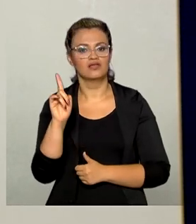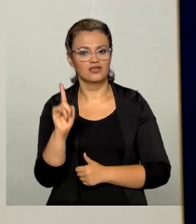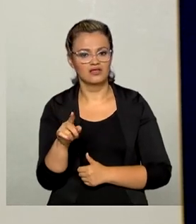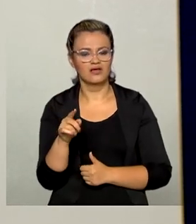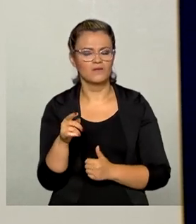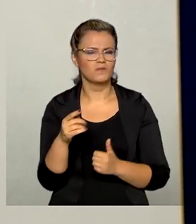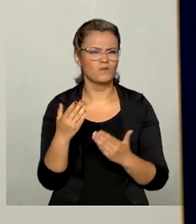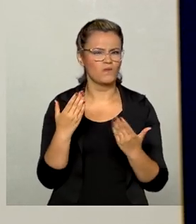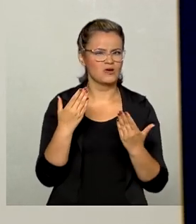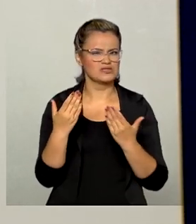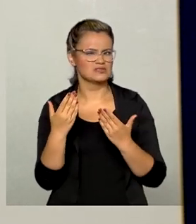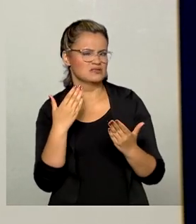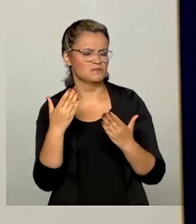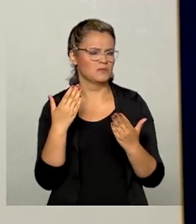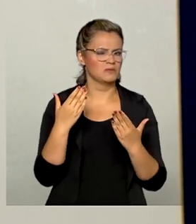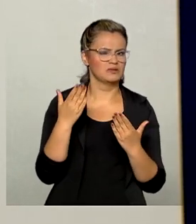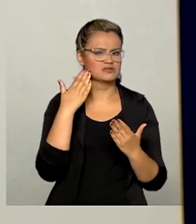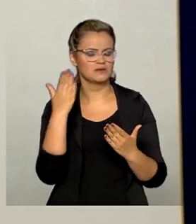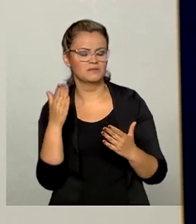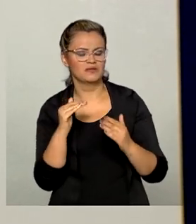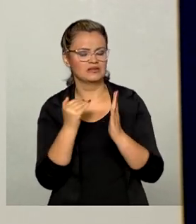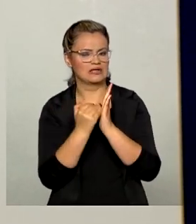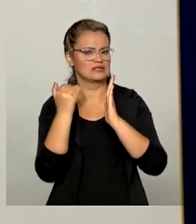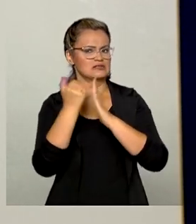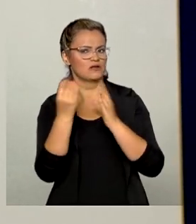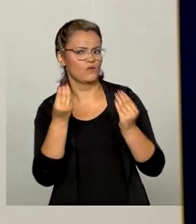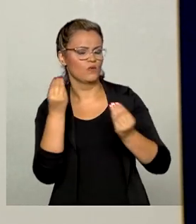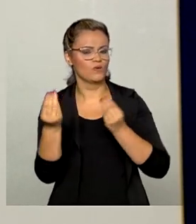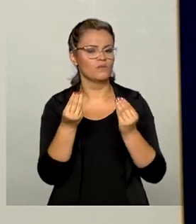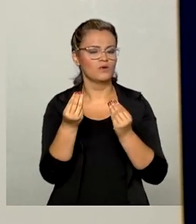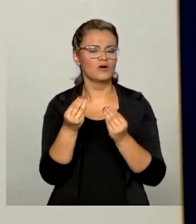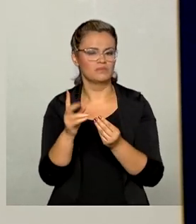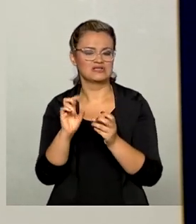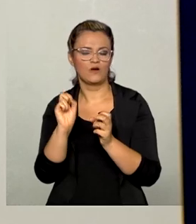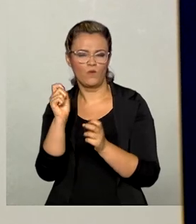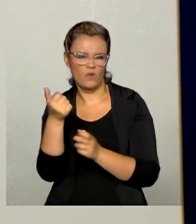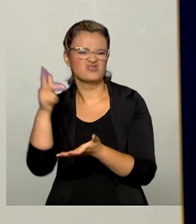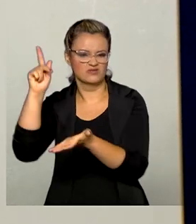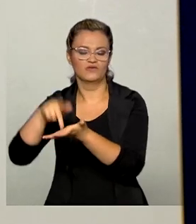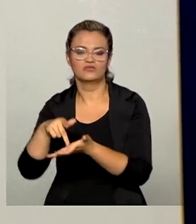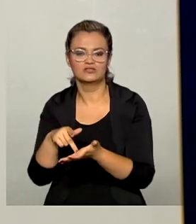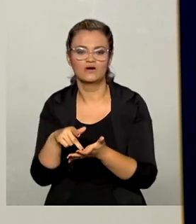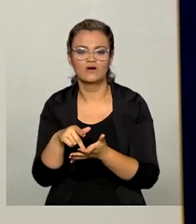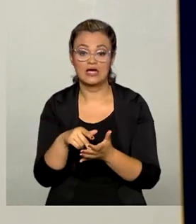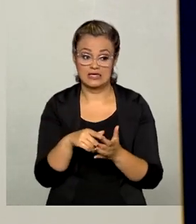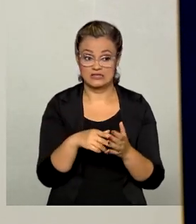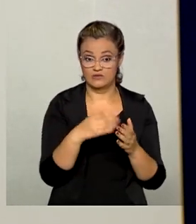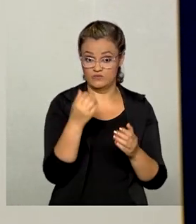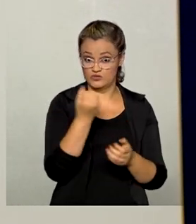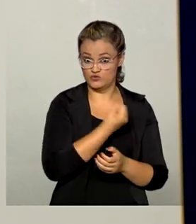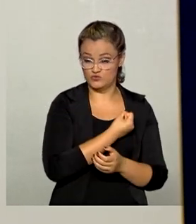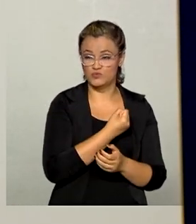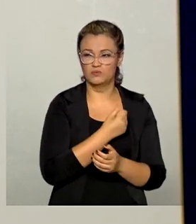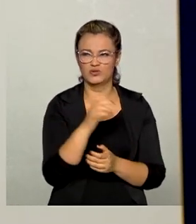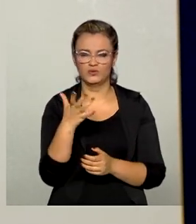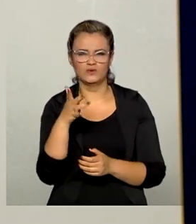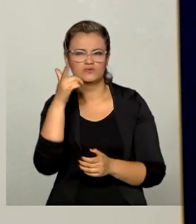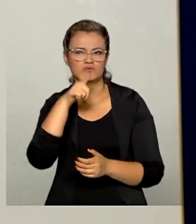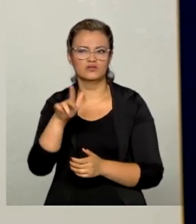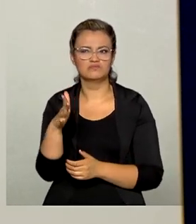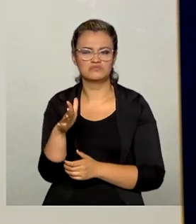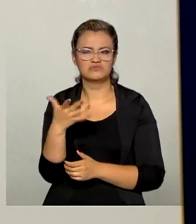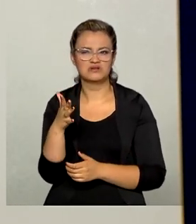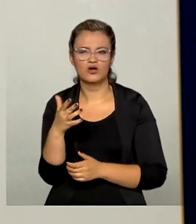simulação de crescimento, mas que se aproxima bastante do resultado oficial do IBGE. Segundo esse número, nós chegamos então a um